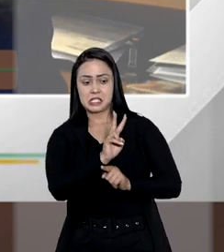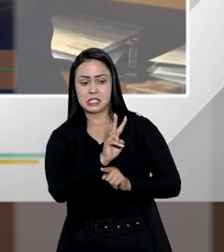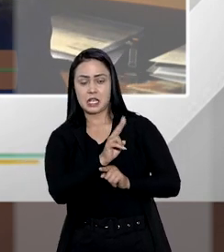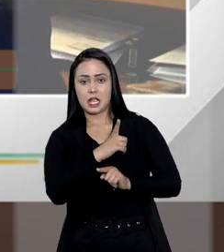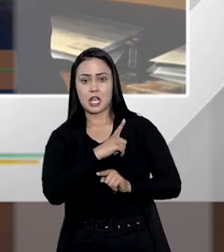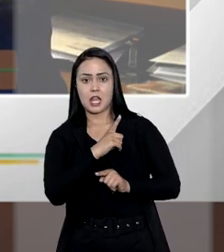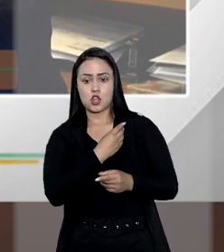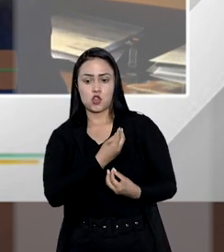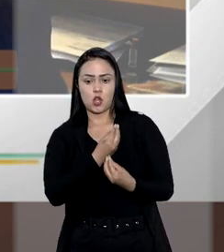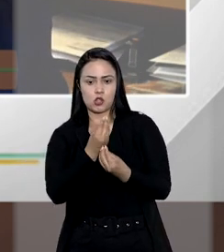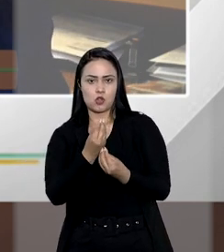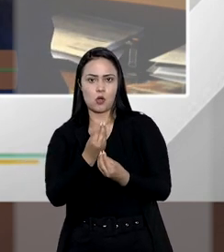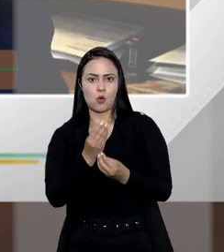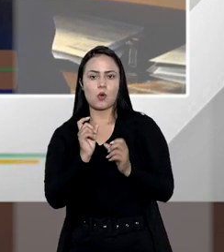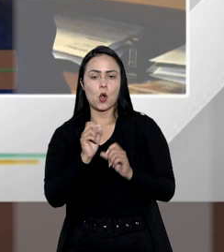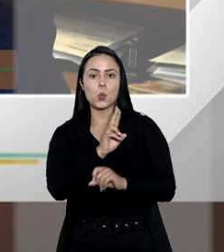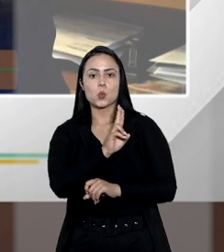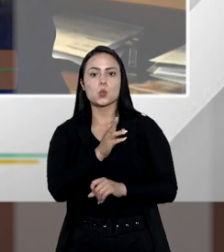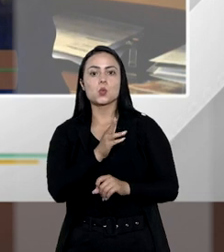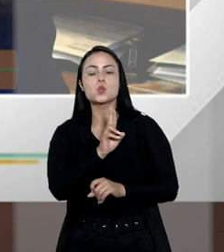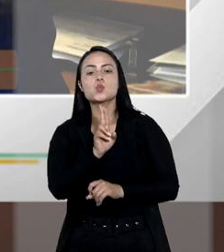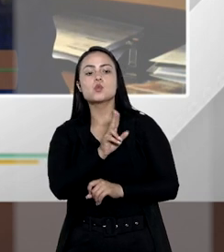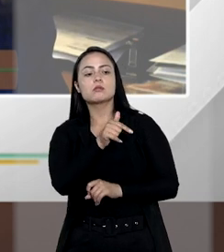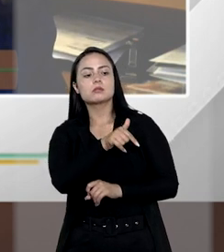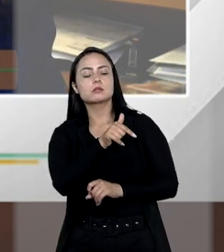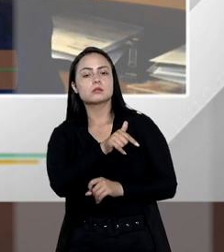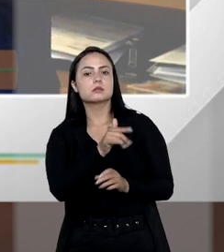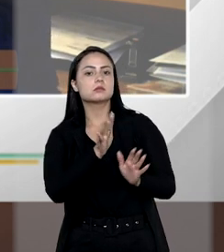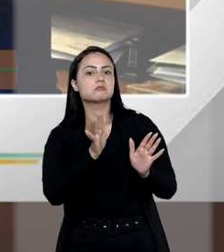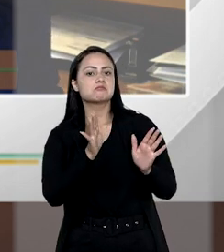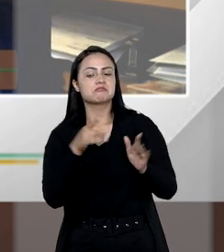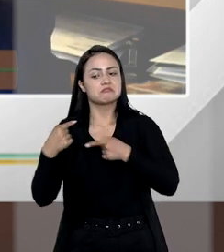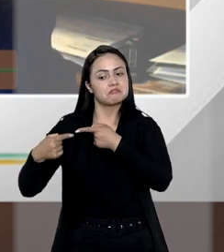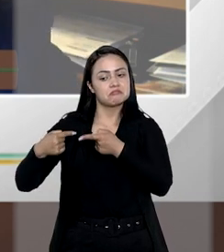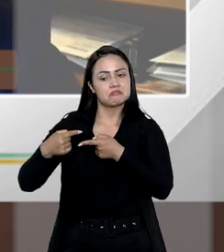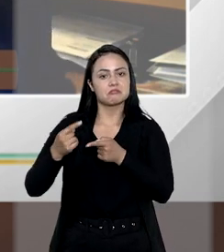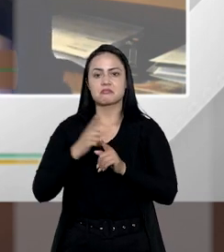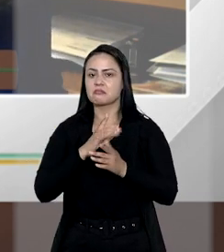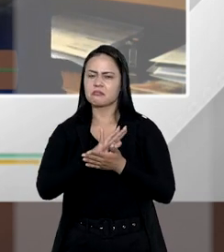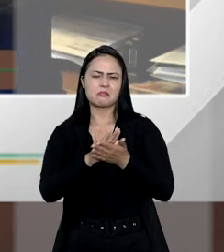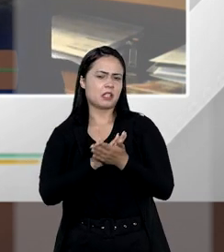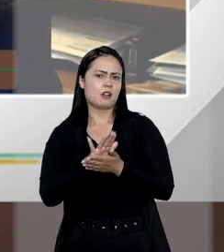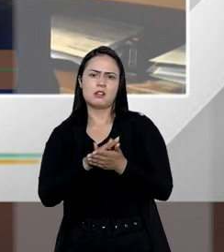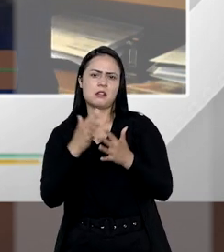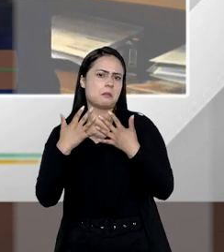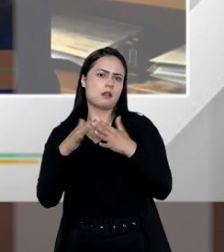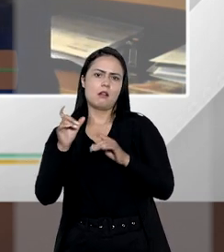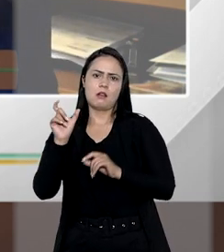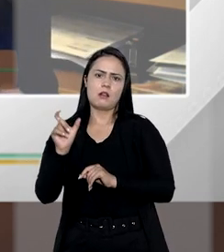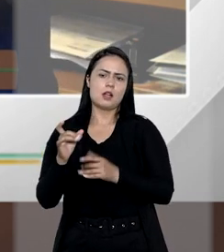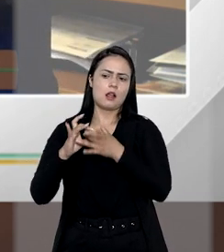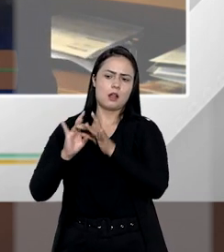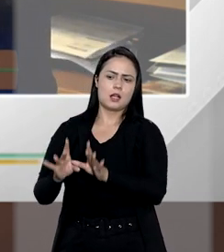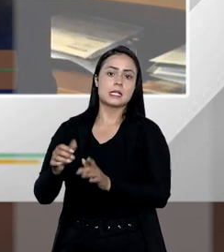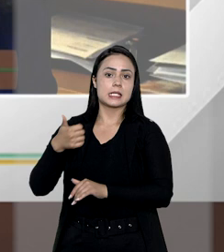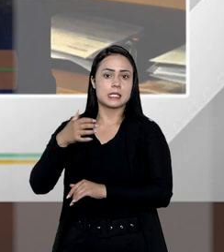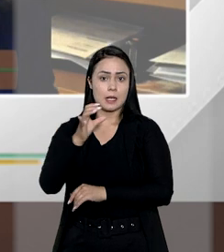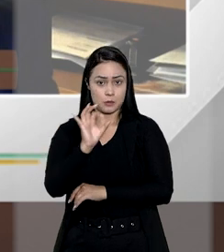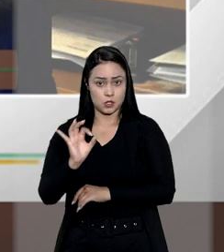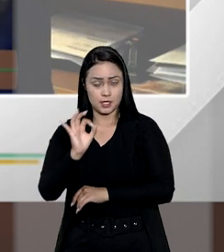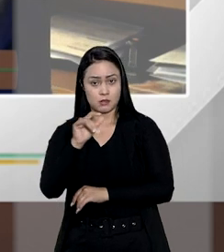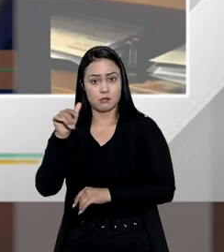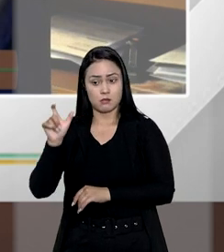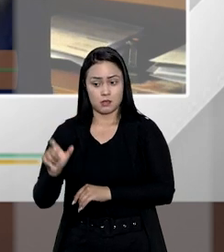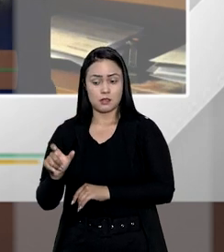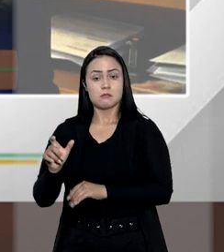ele, doador, o usufruto desses bens, nada impede que ele se desfaça de 100% do seu patrimônio,